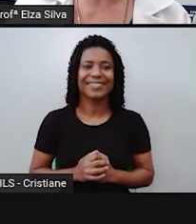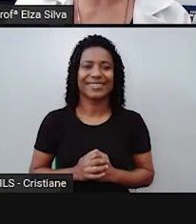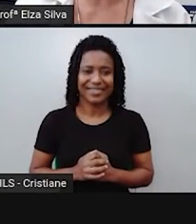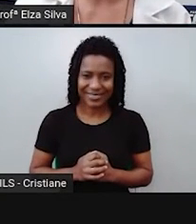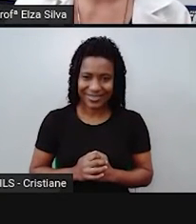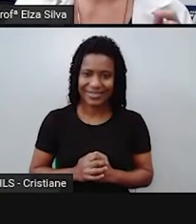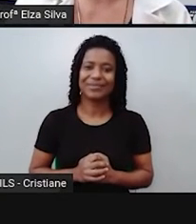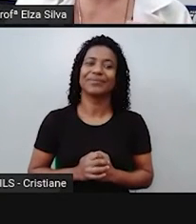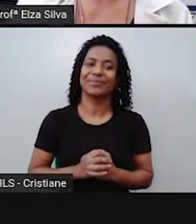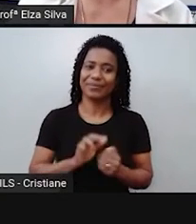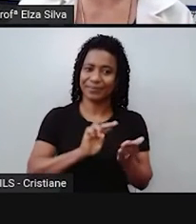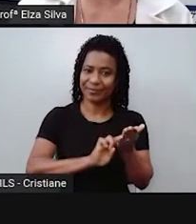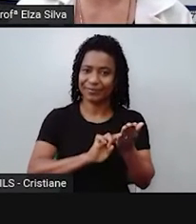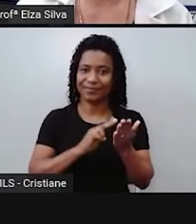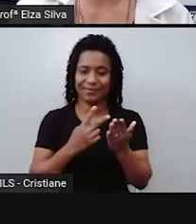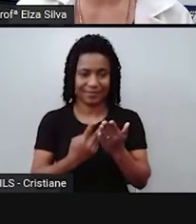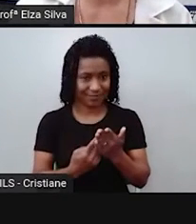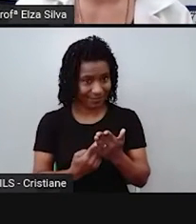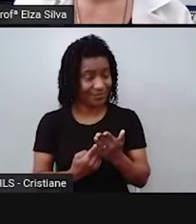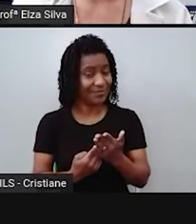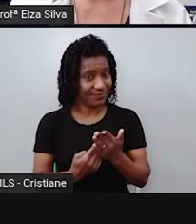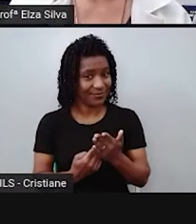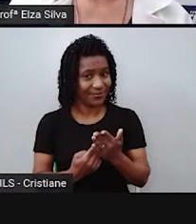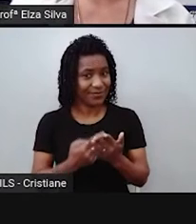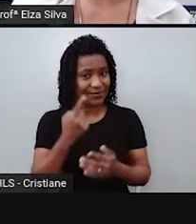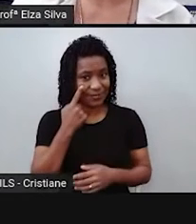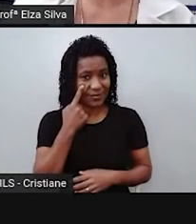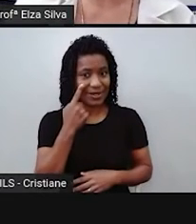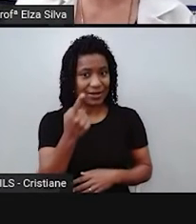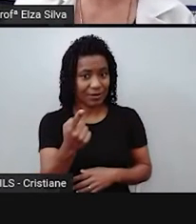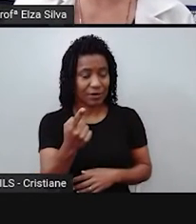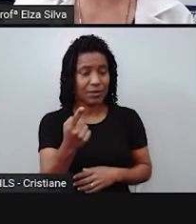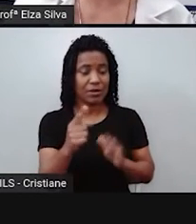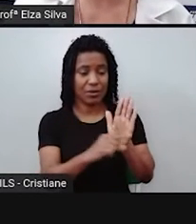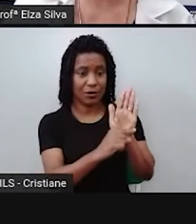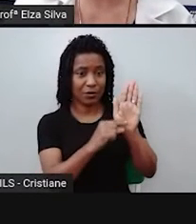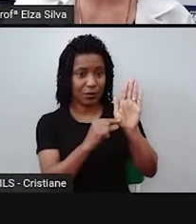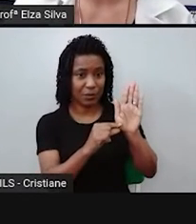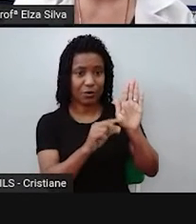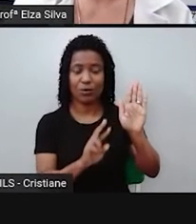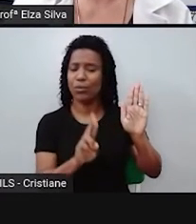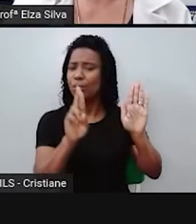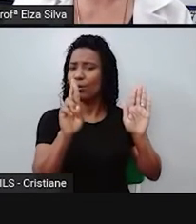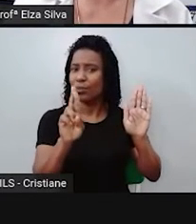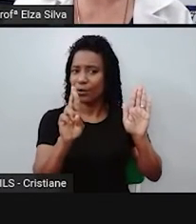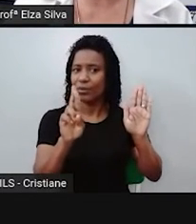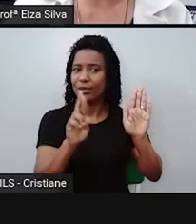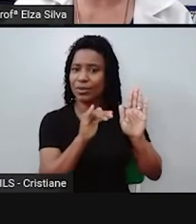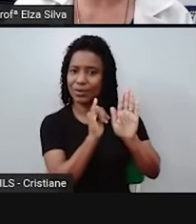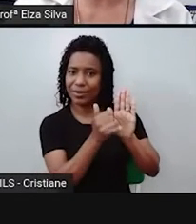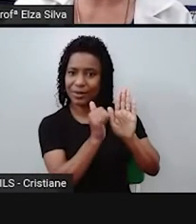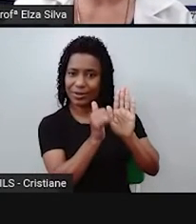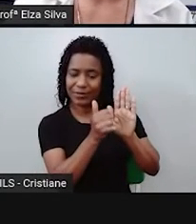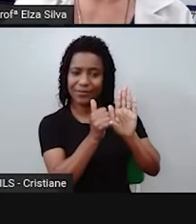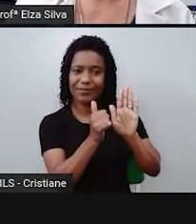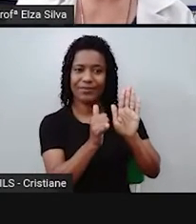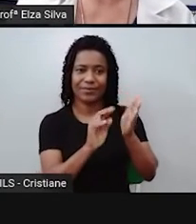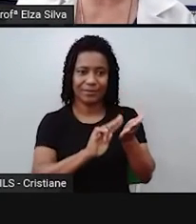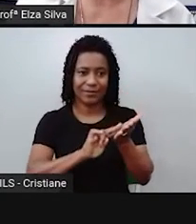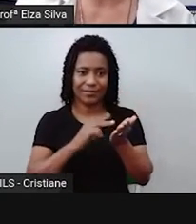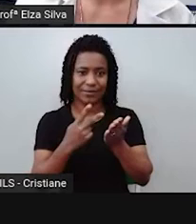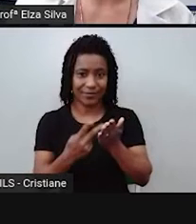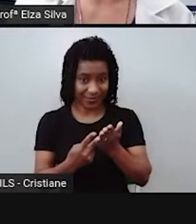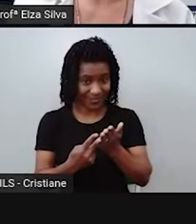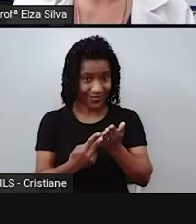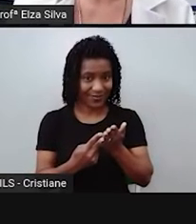Disse Vivi Query. Então, Vivi Query nos disse que os link words, eles